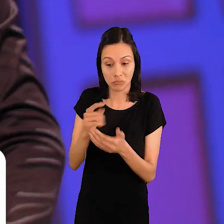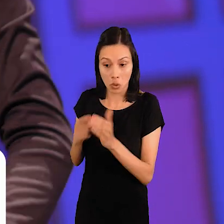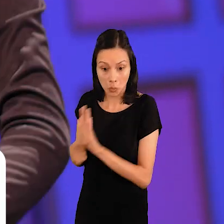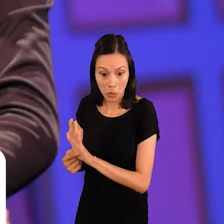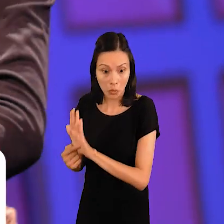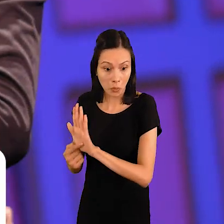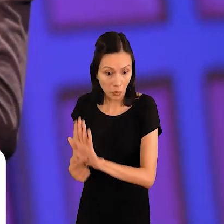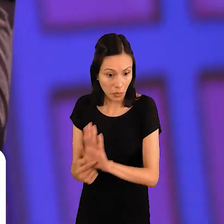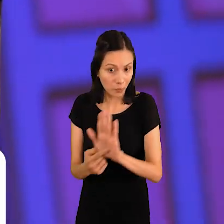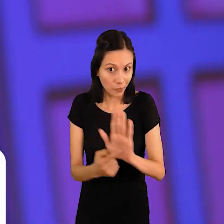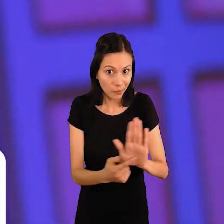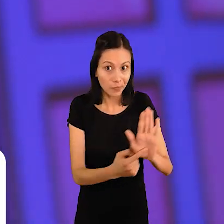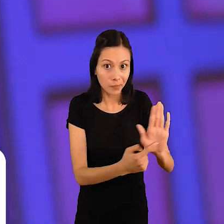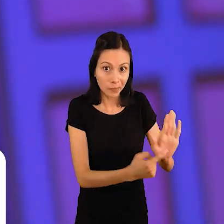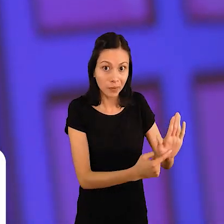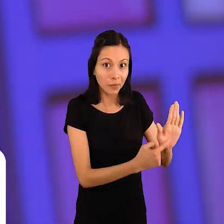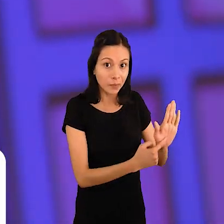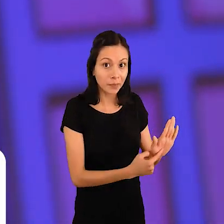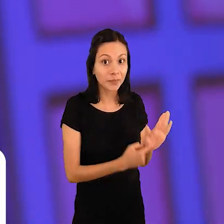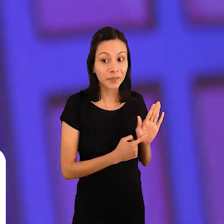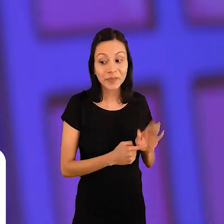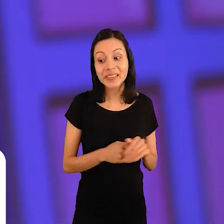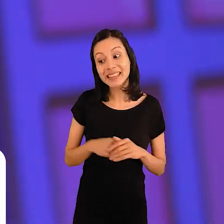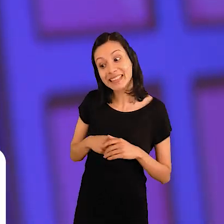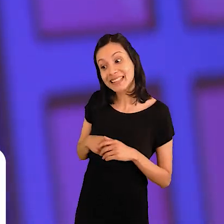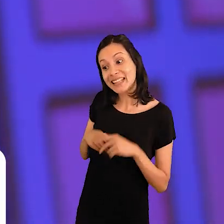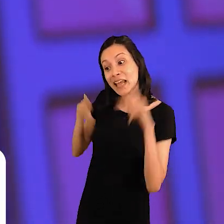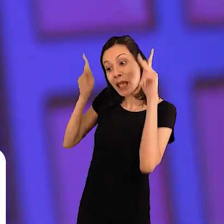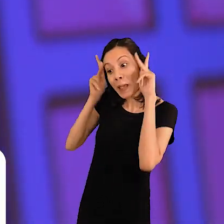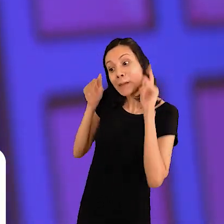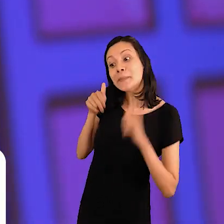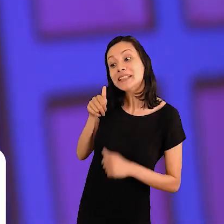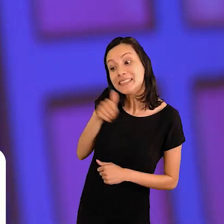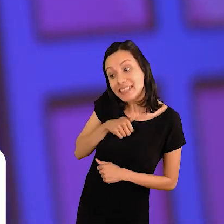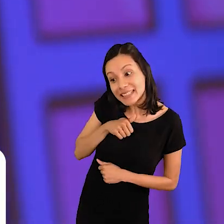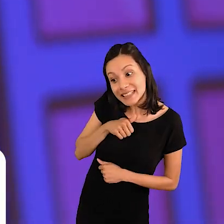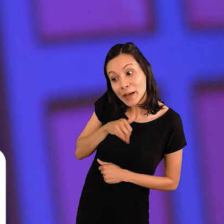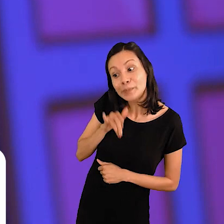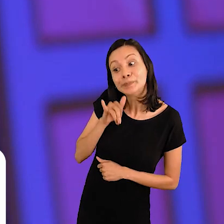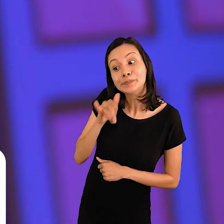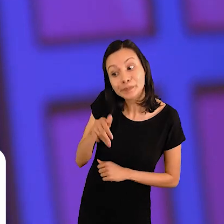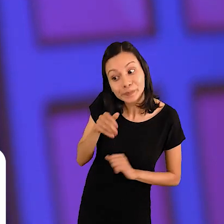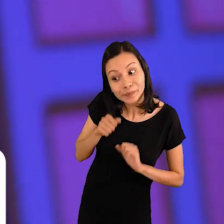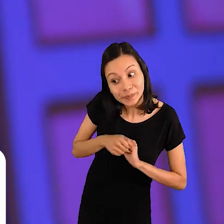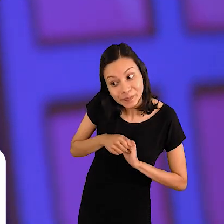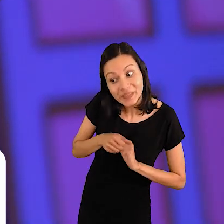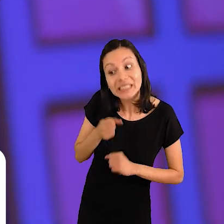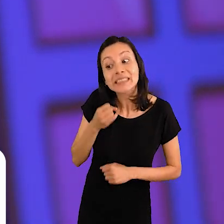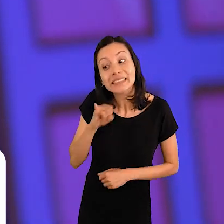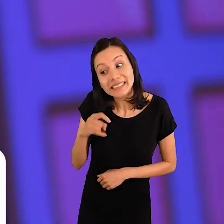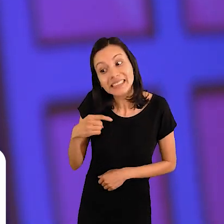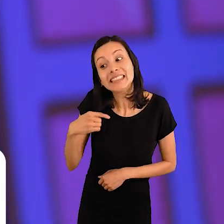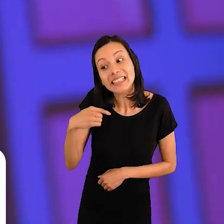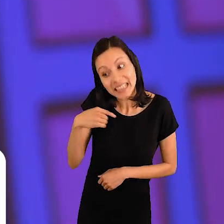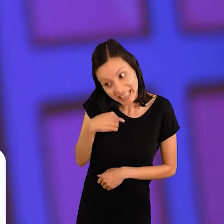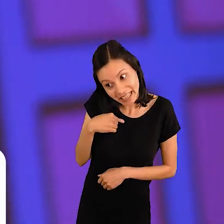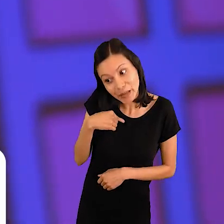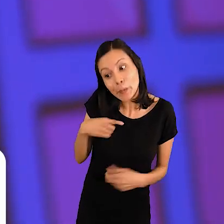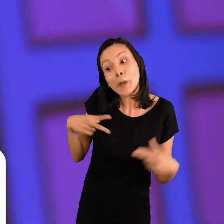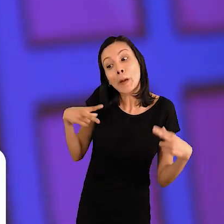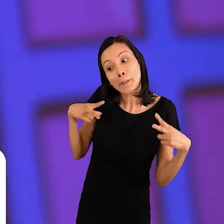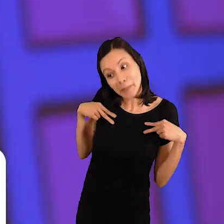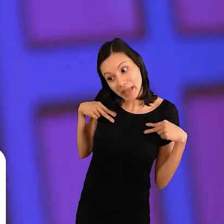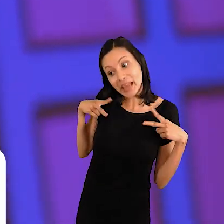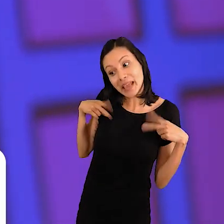chegou no meio e disse... Princesa, se eu for realmente o merecedor do seu